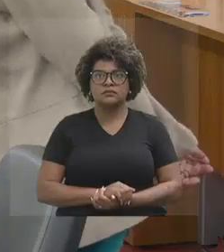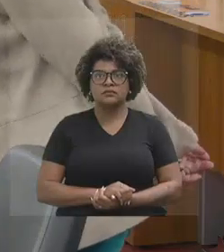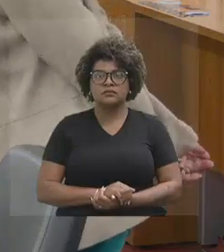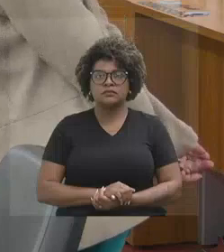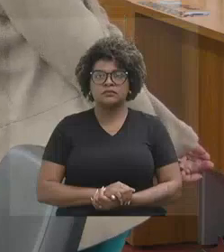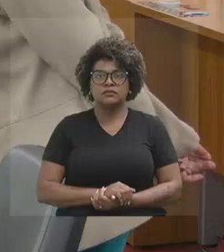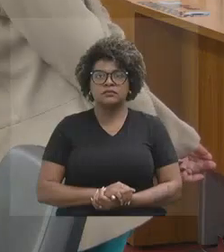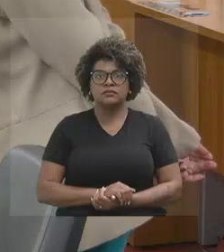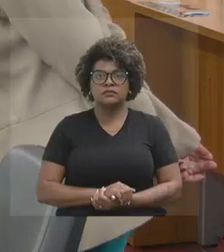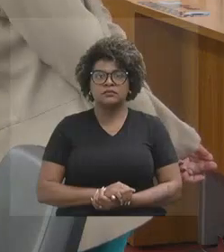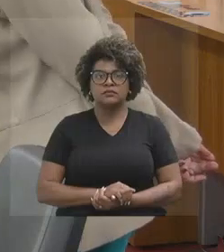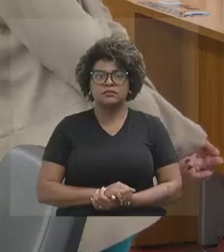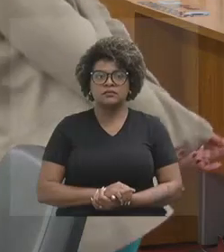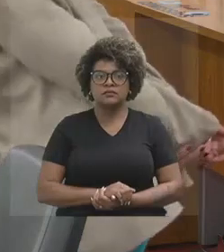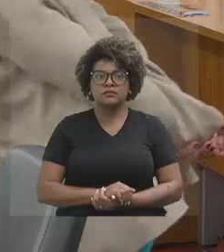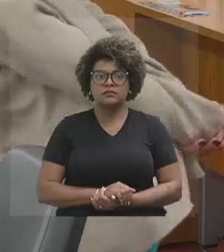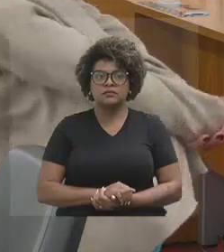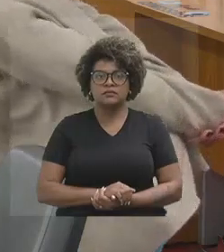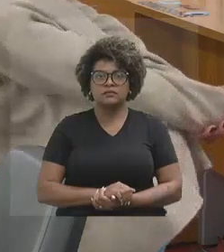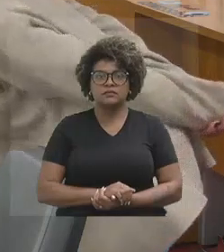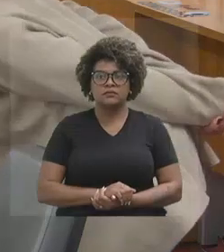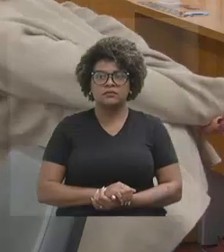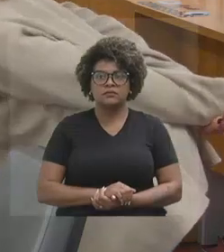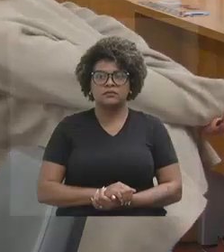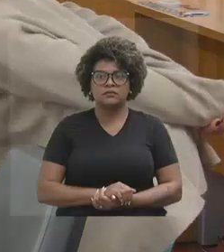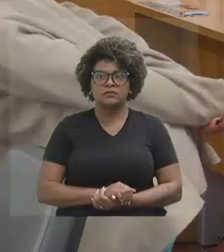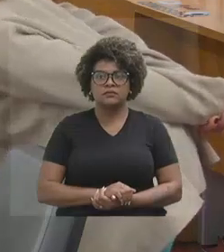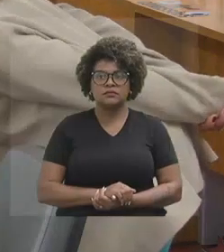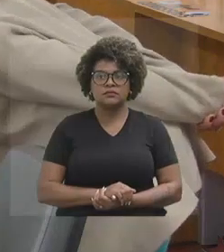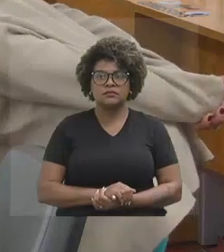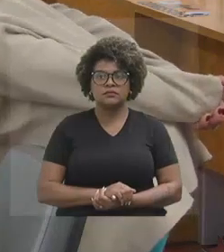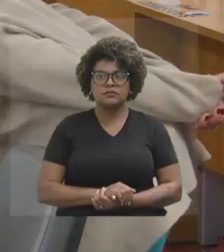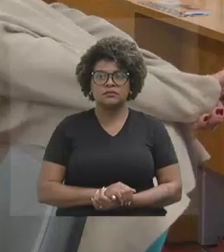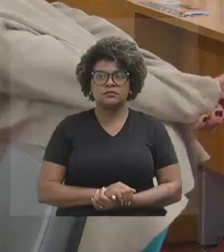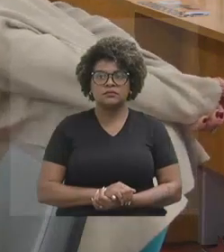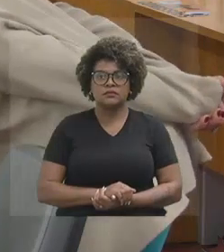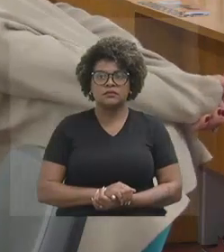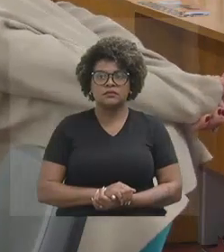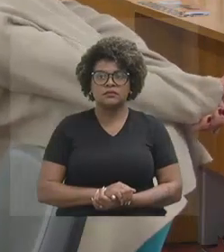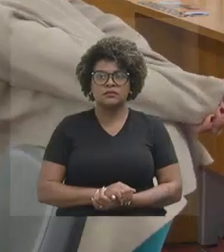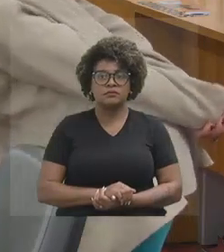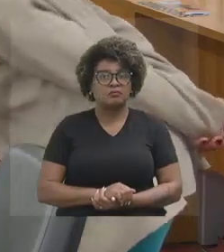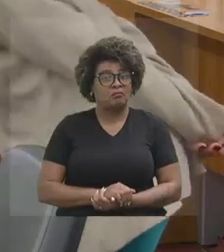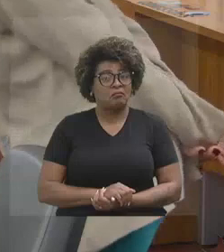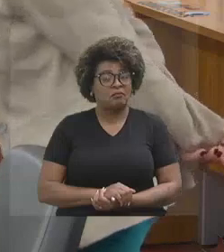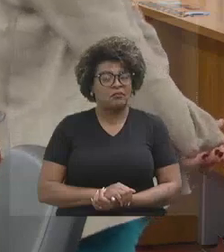Obrigado. Obrigado. Obrigado.